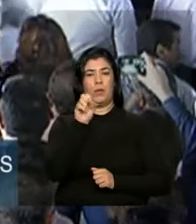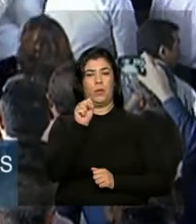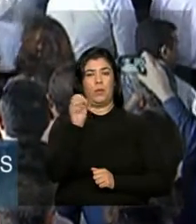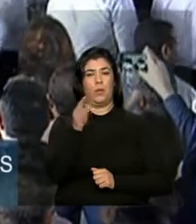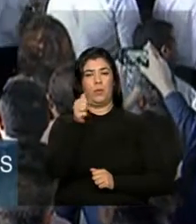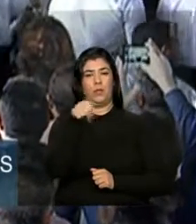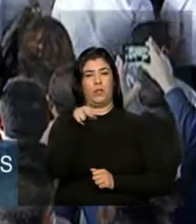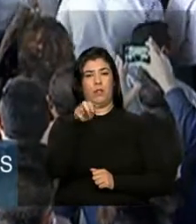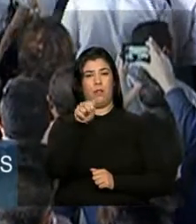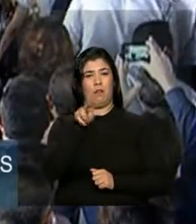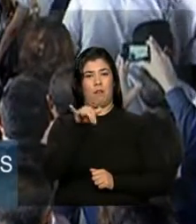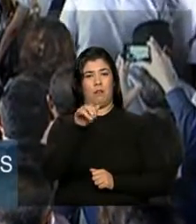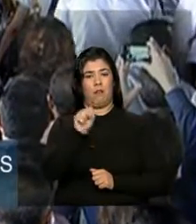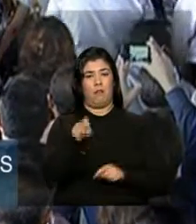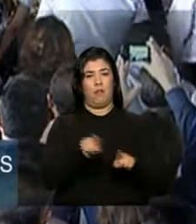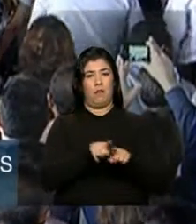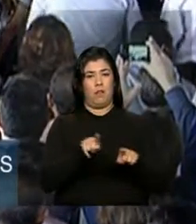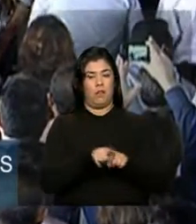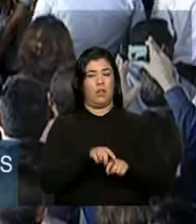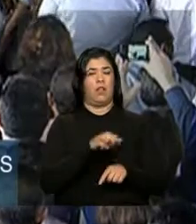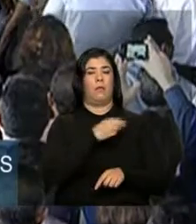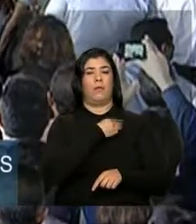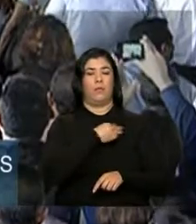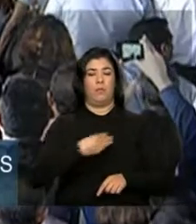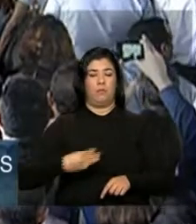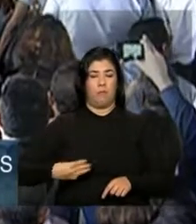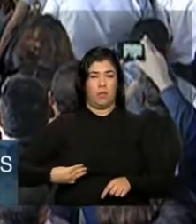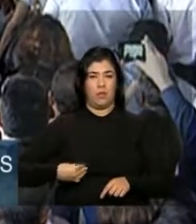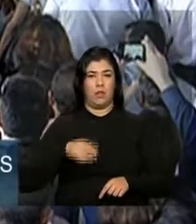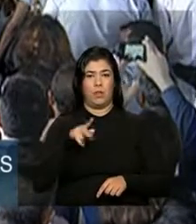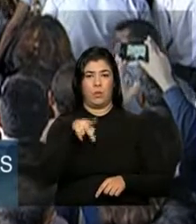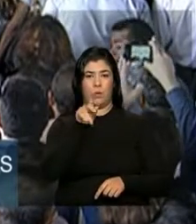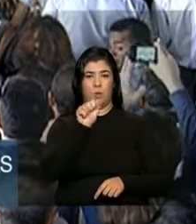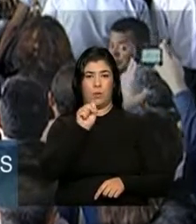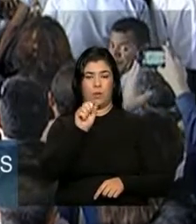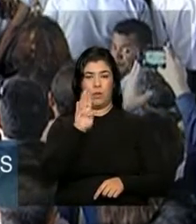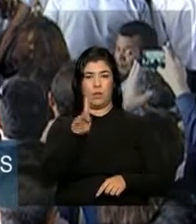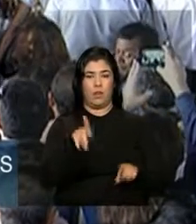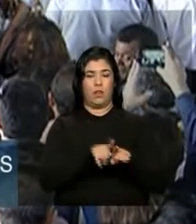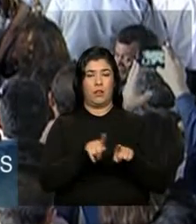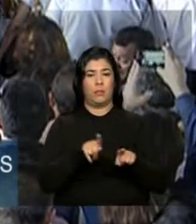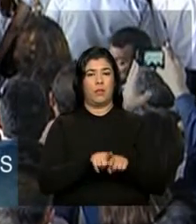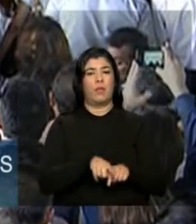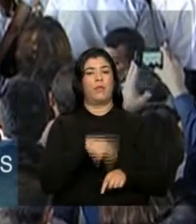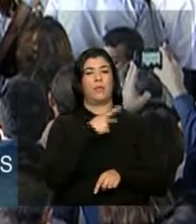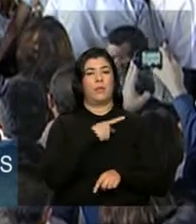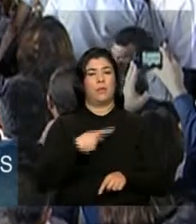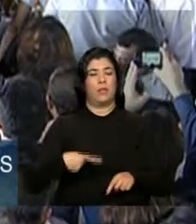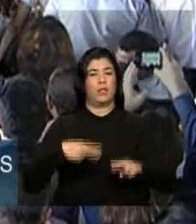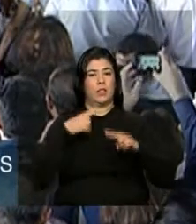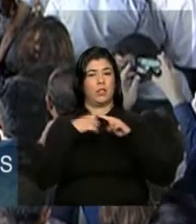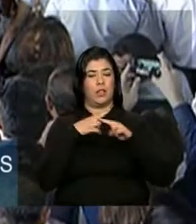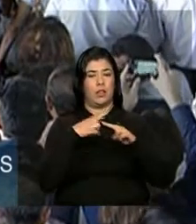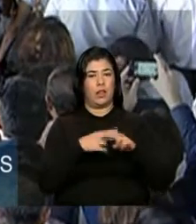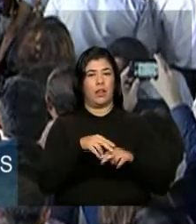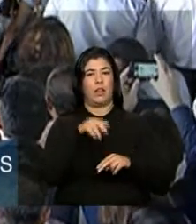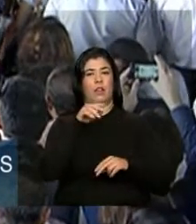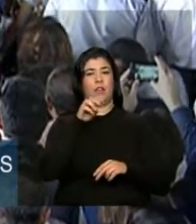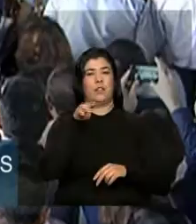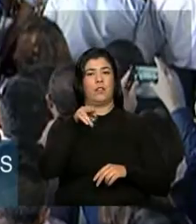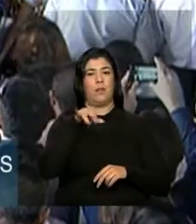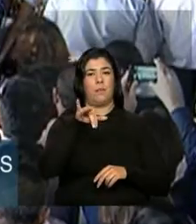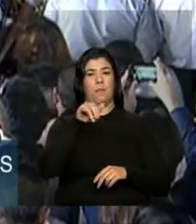Kassab, Ministro das Cidades, minha querida companheira, também muito amiga Miriam Belchior, Presidenta da Caixa Econômica Federal,